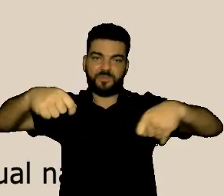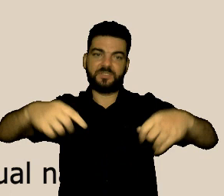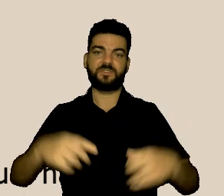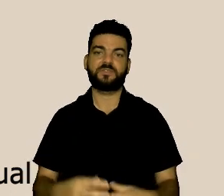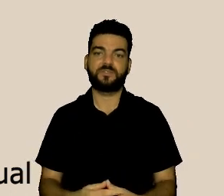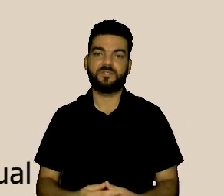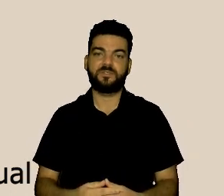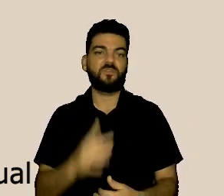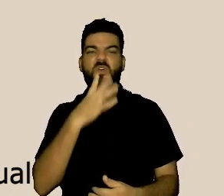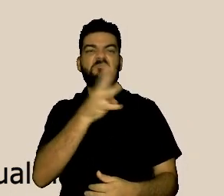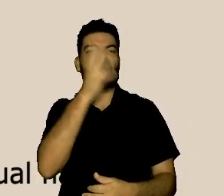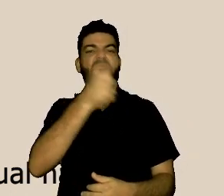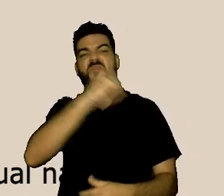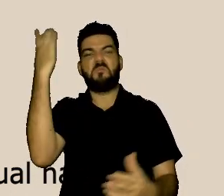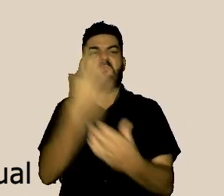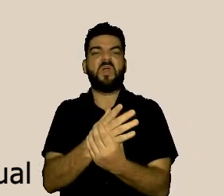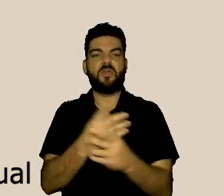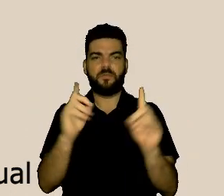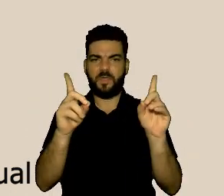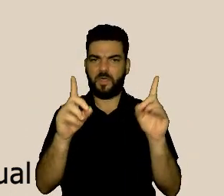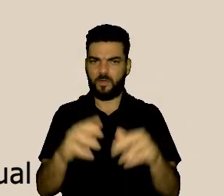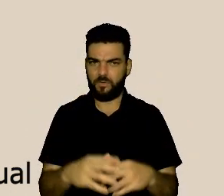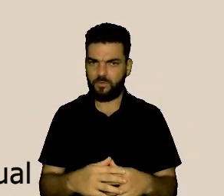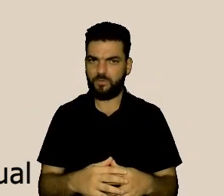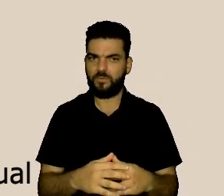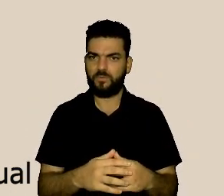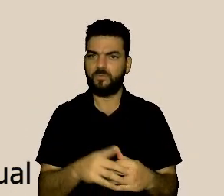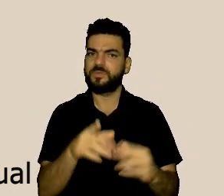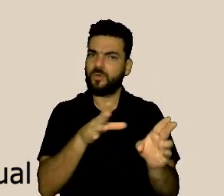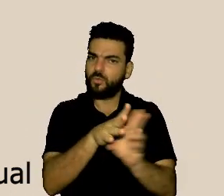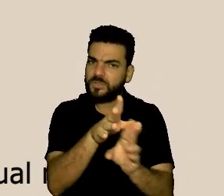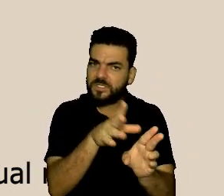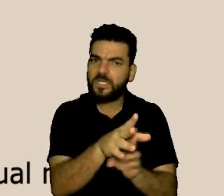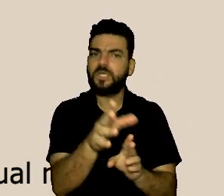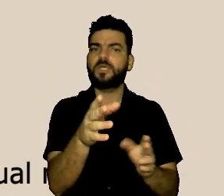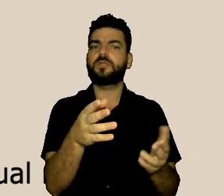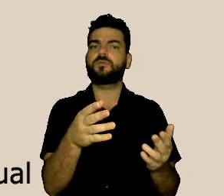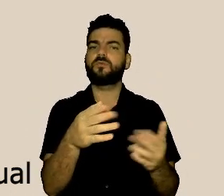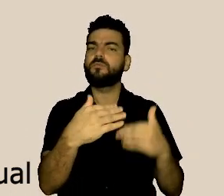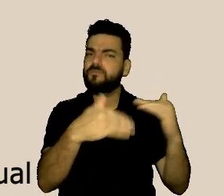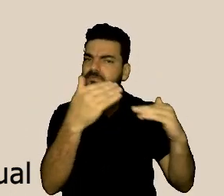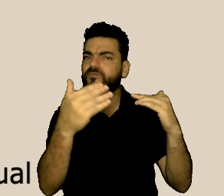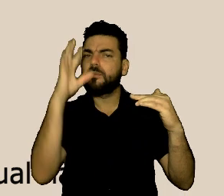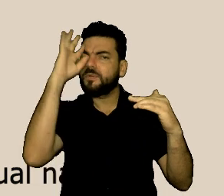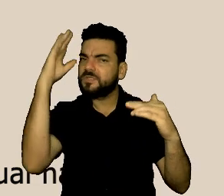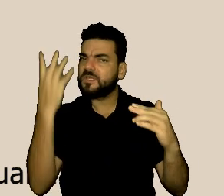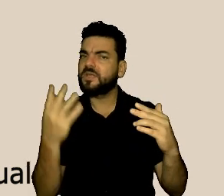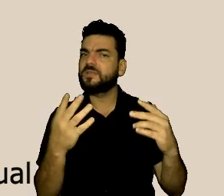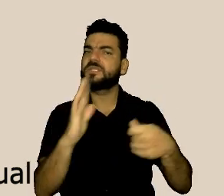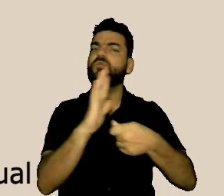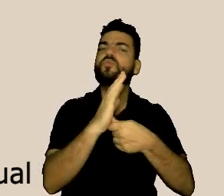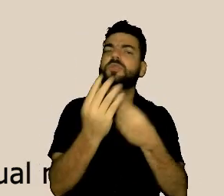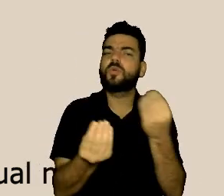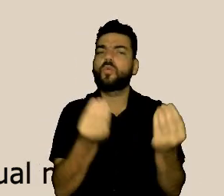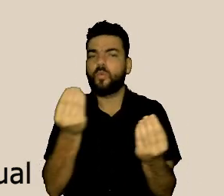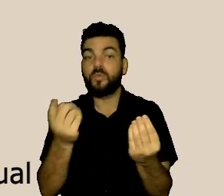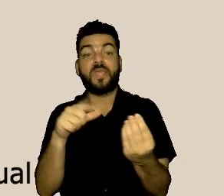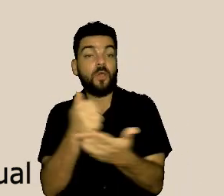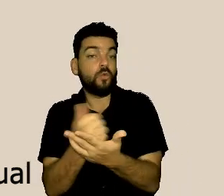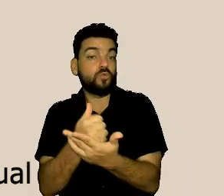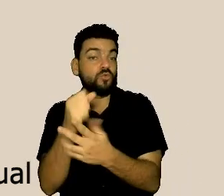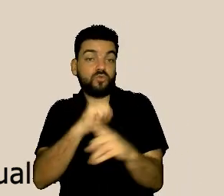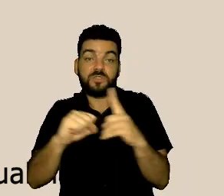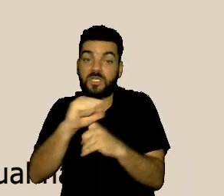viabilizar direitos, a participação e o controle social, também para oferecer indicadores de gestão, como eu disse,